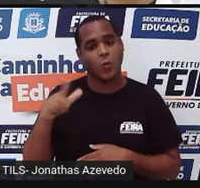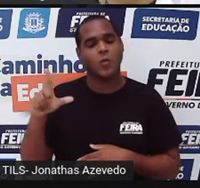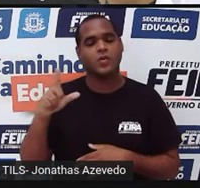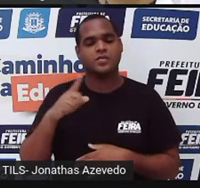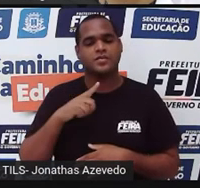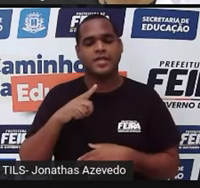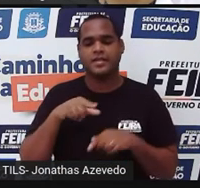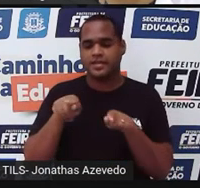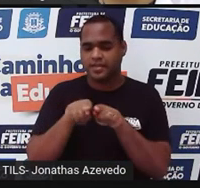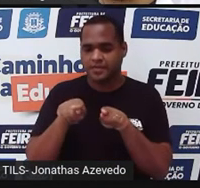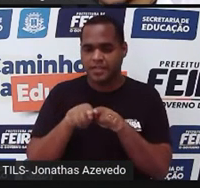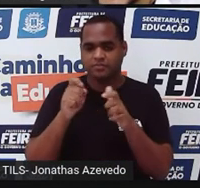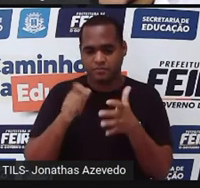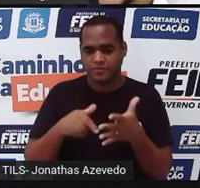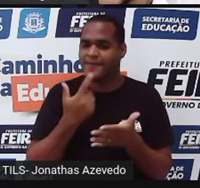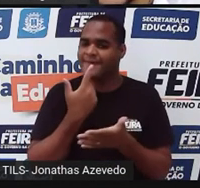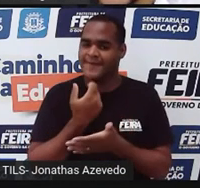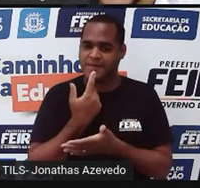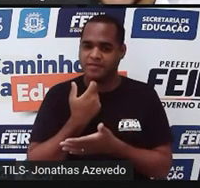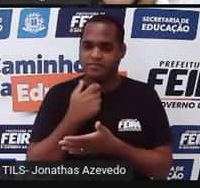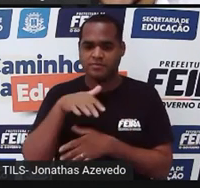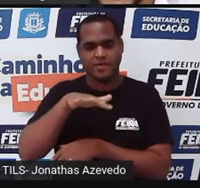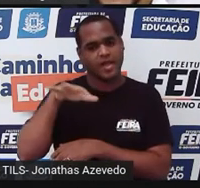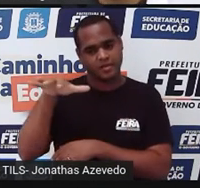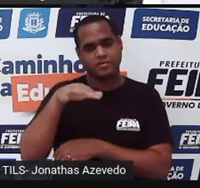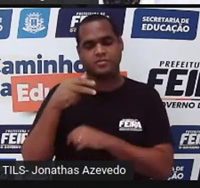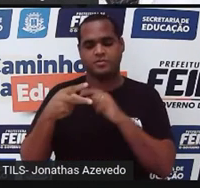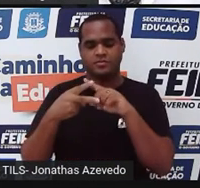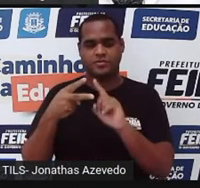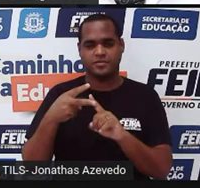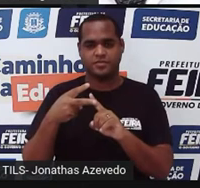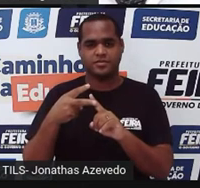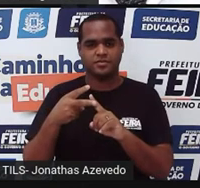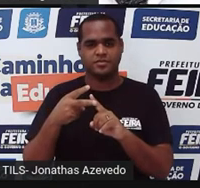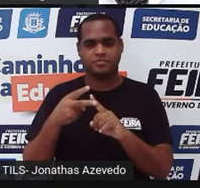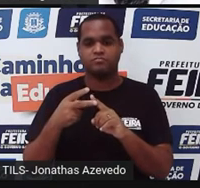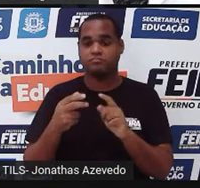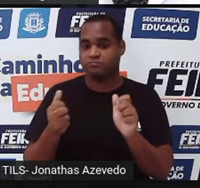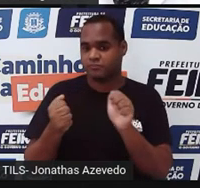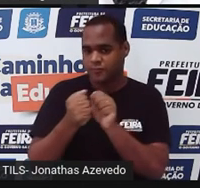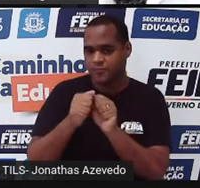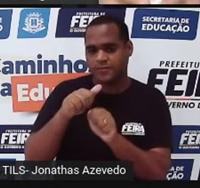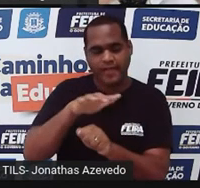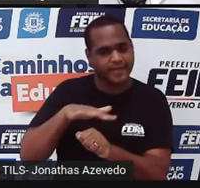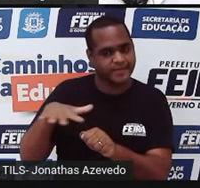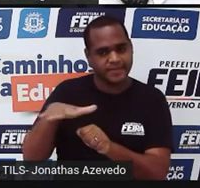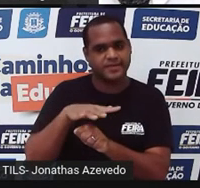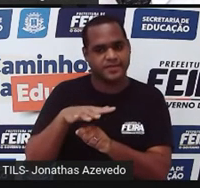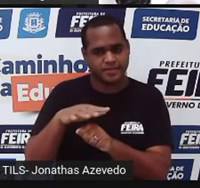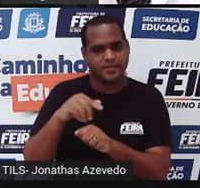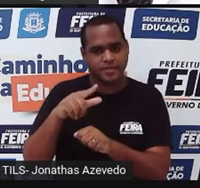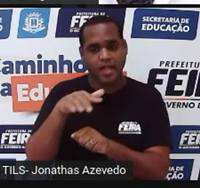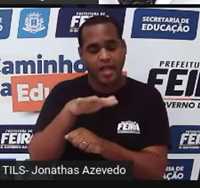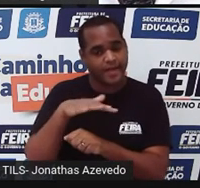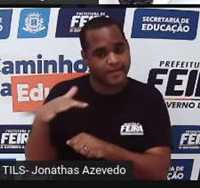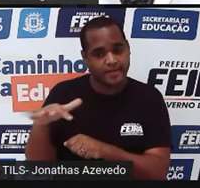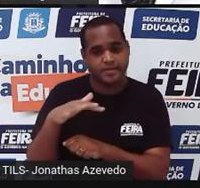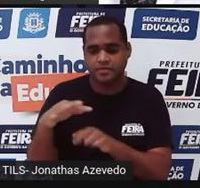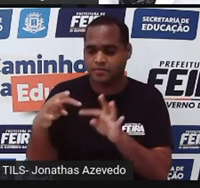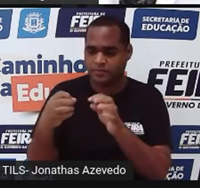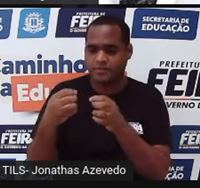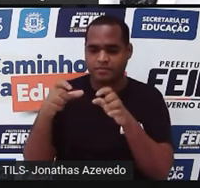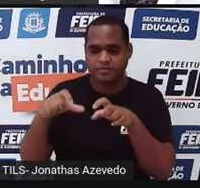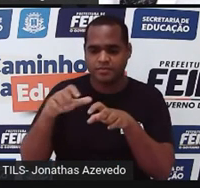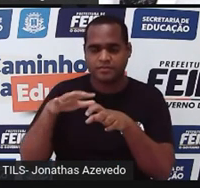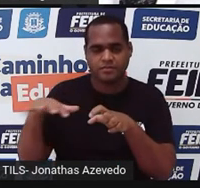estou riscando de vermelho. Então, eu calculo a área desses dois retângulos junto a essas duas áreas da área toda da cozinha. Ok?